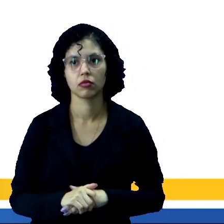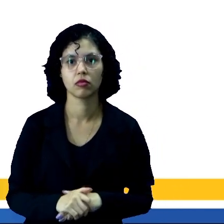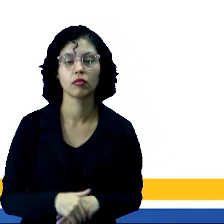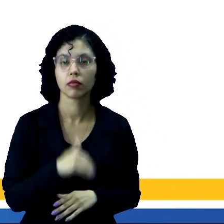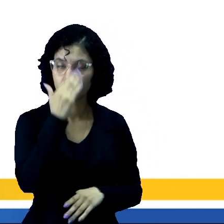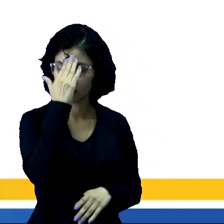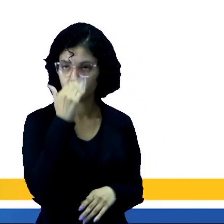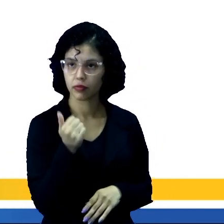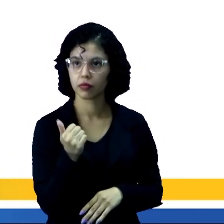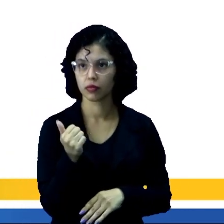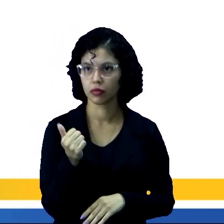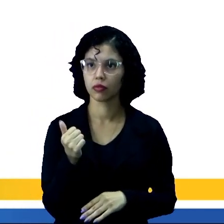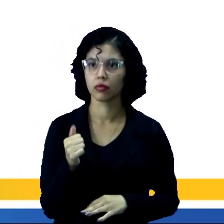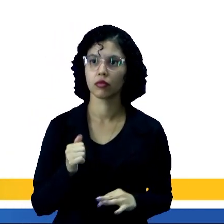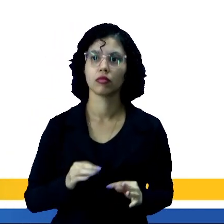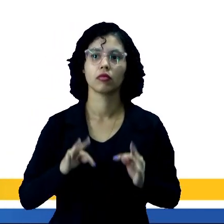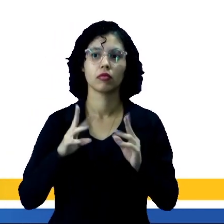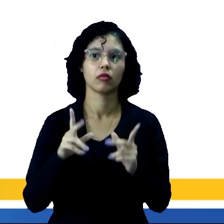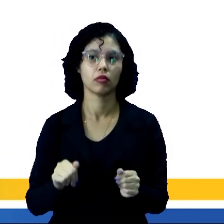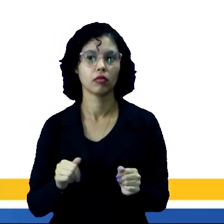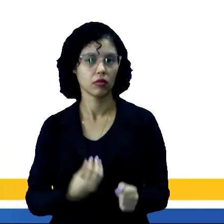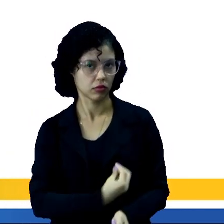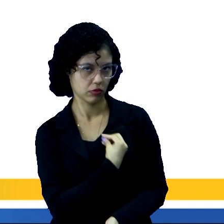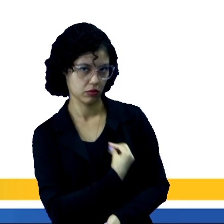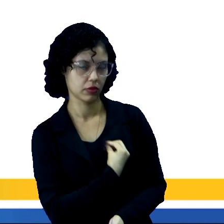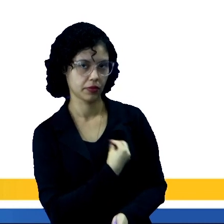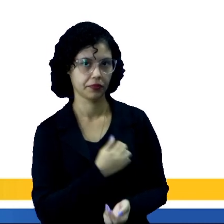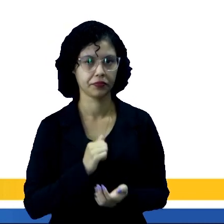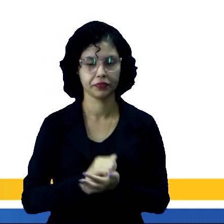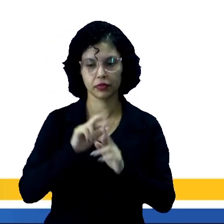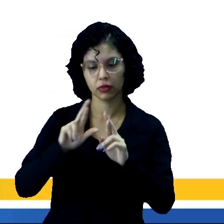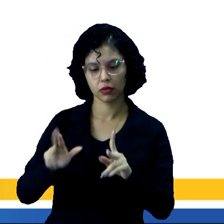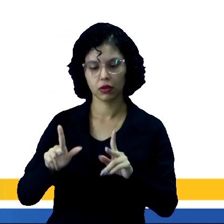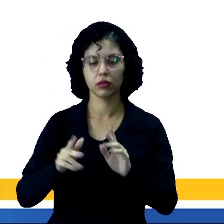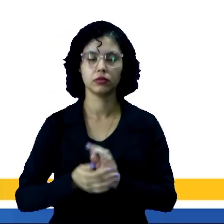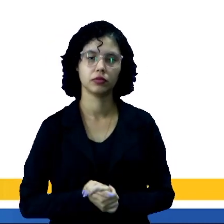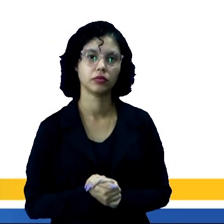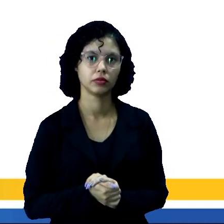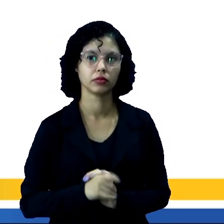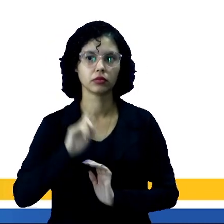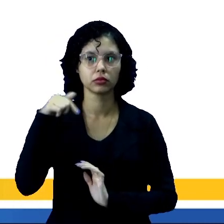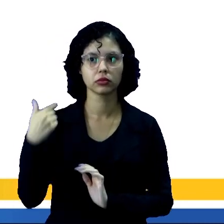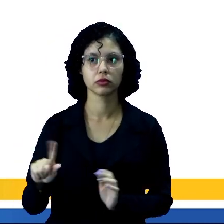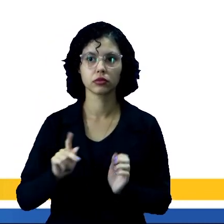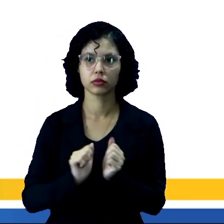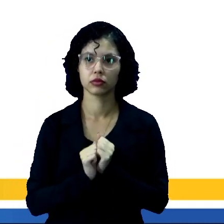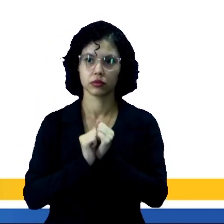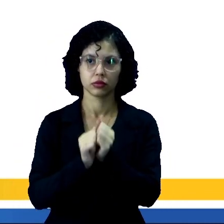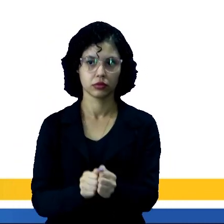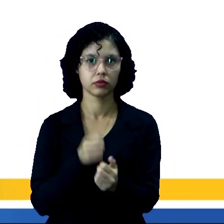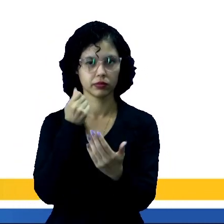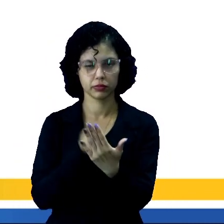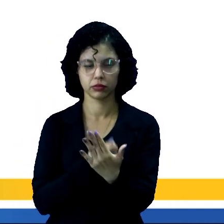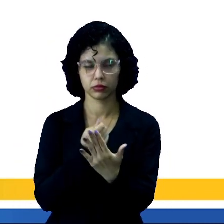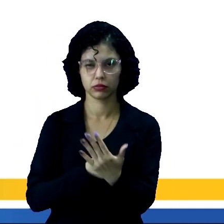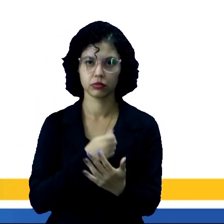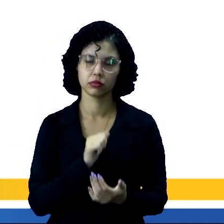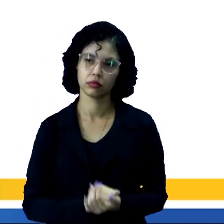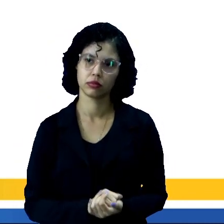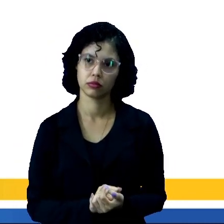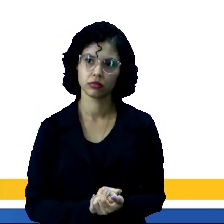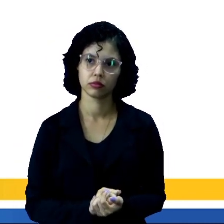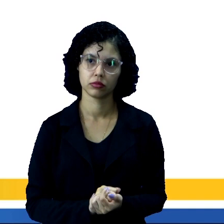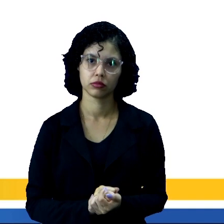sabemos que todo o seu modo de vida era diferente dos que estavam sendo impostos por